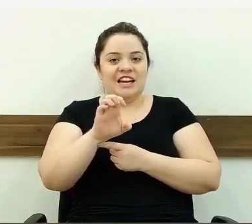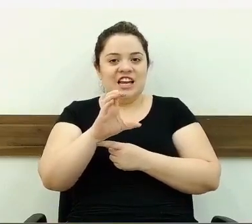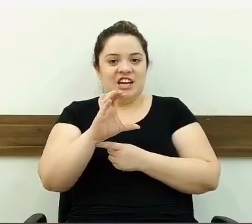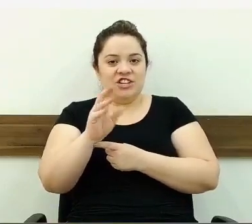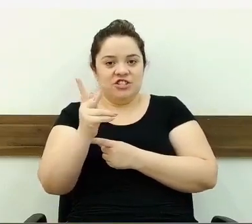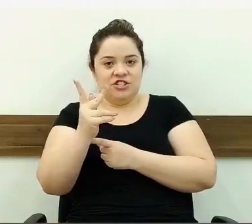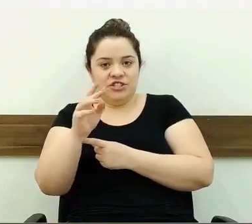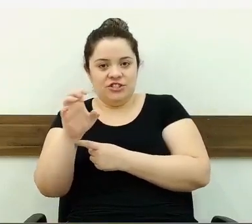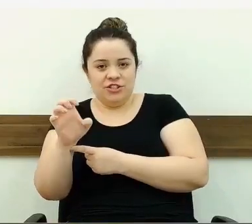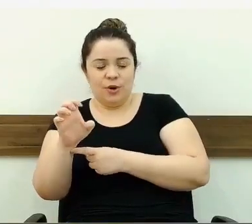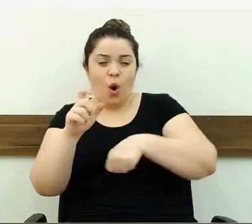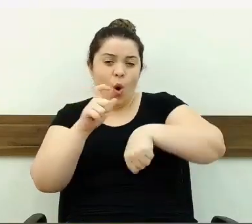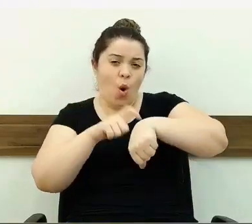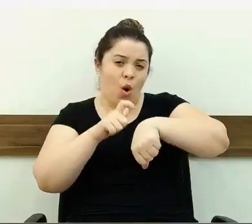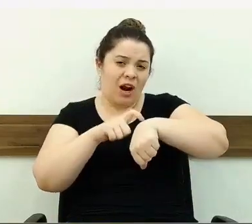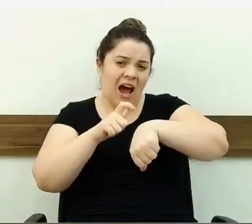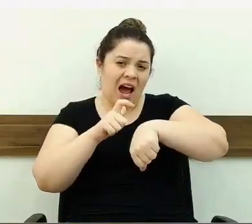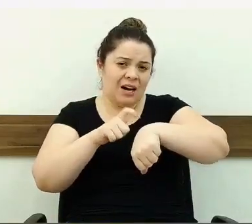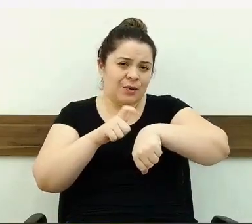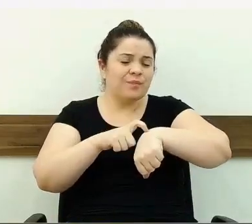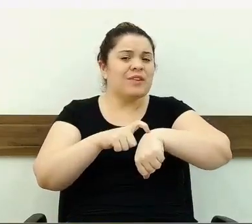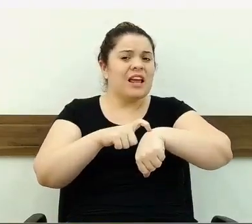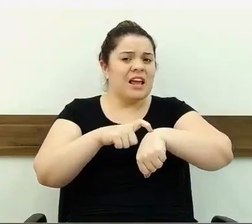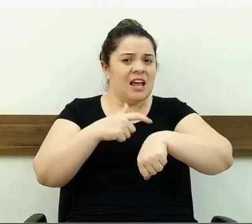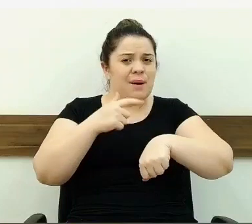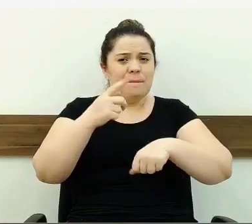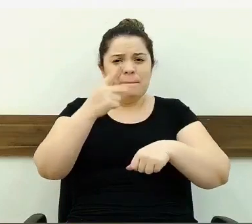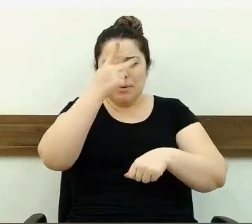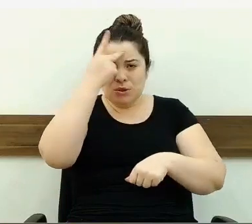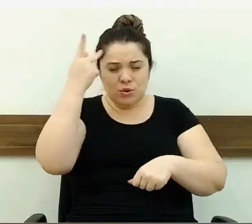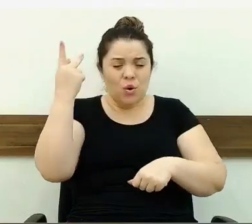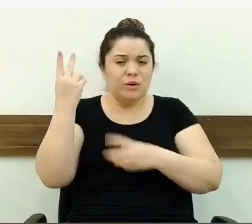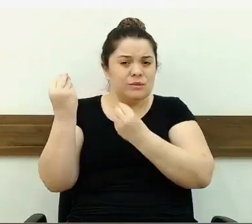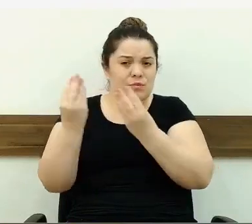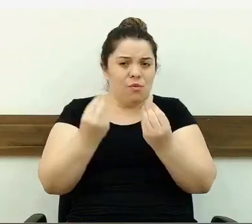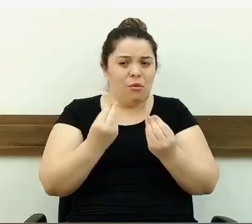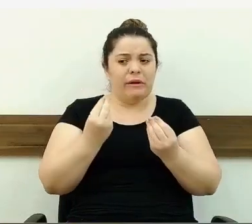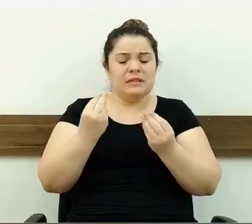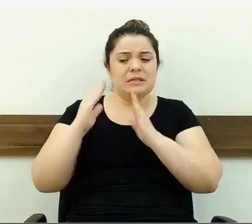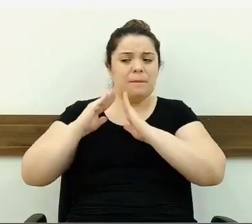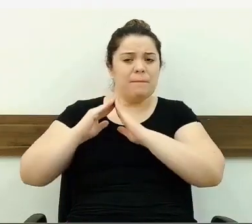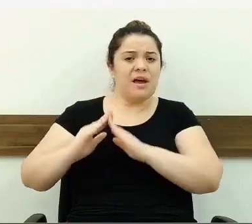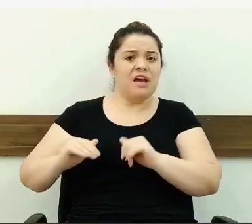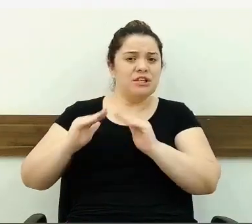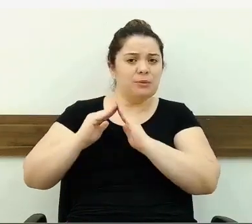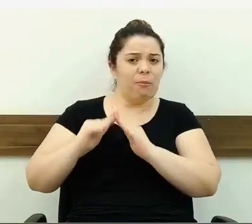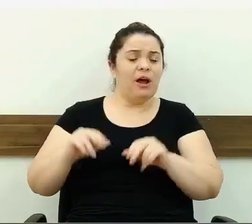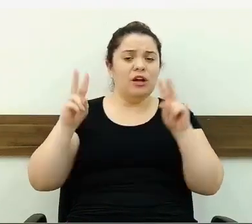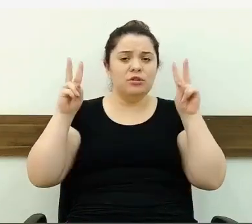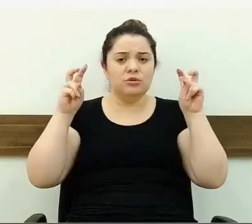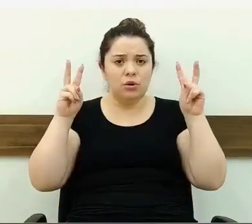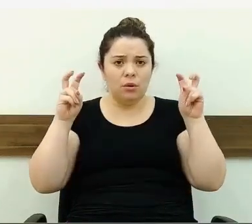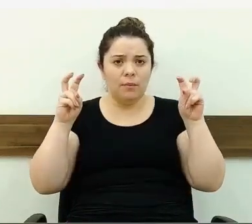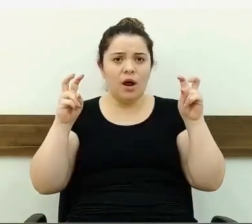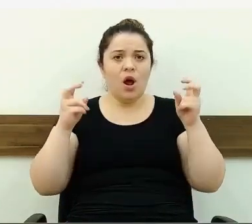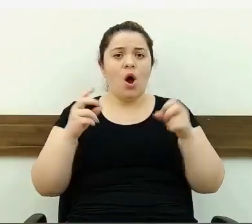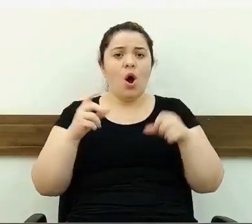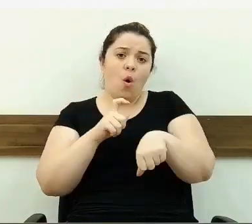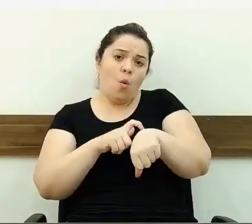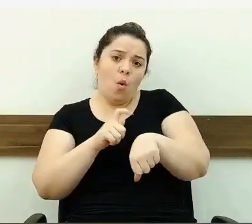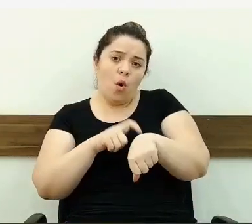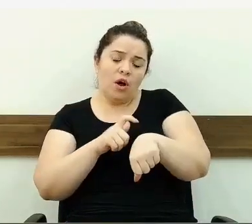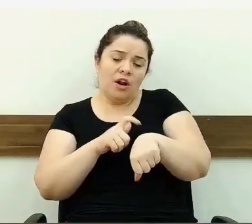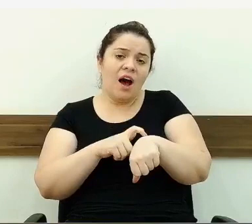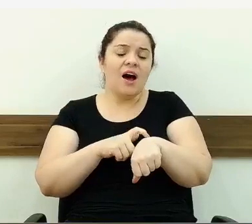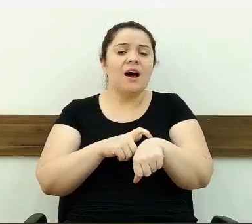de funcionamento. Eu fui bem procurada essa semana, inclusive, sobre essa questão. O horário para buscar as